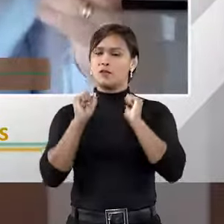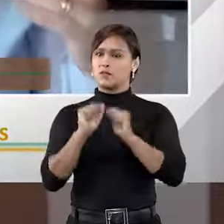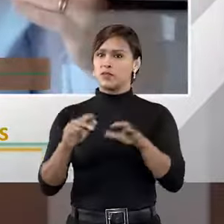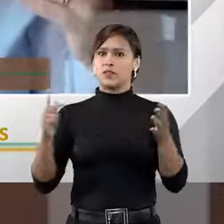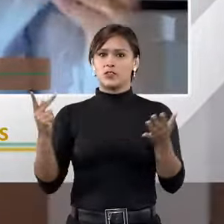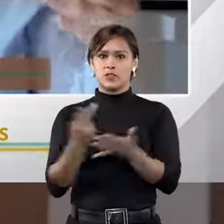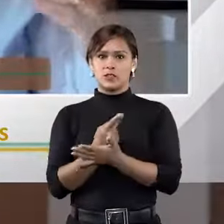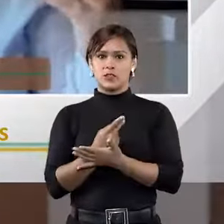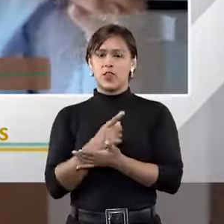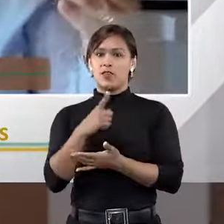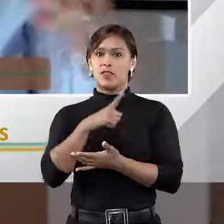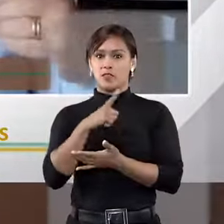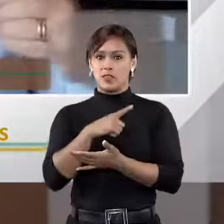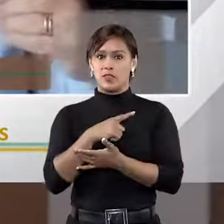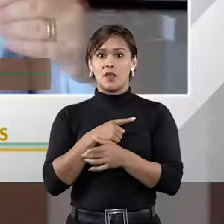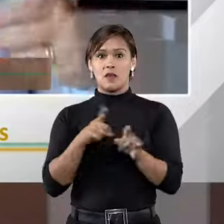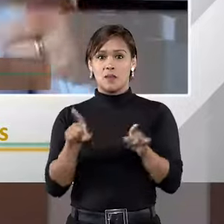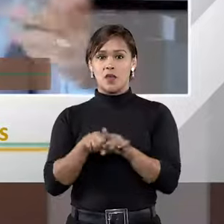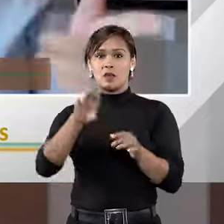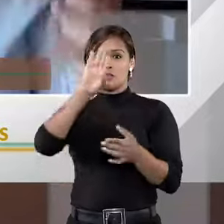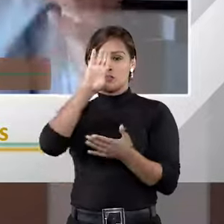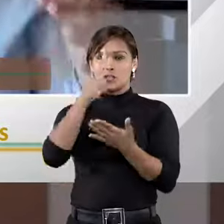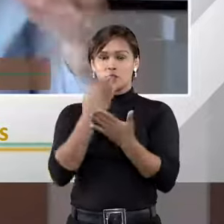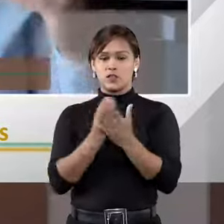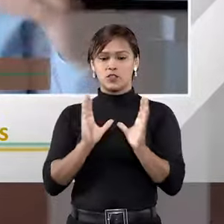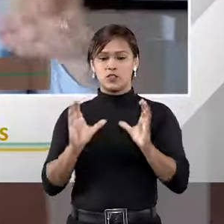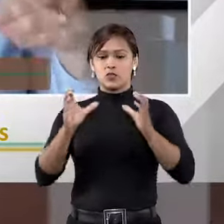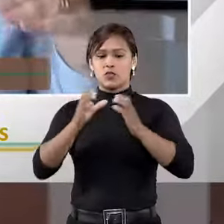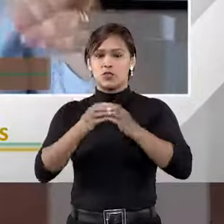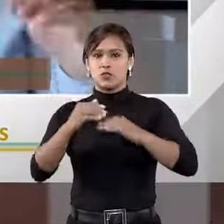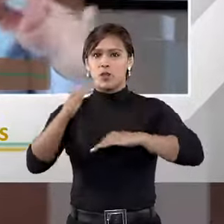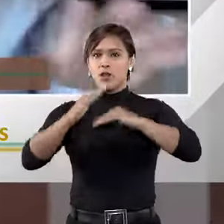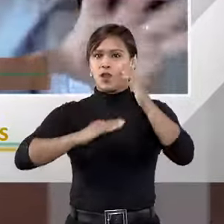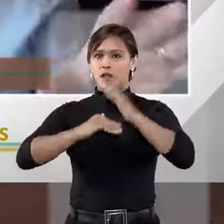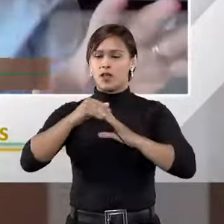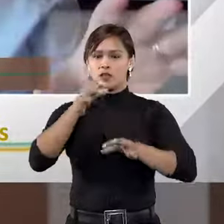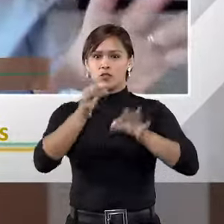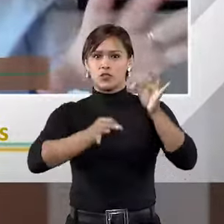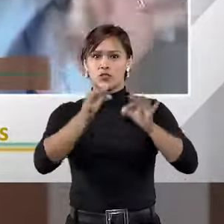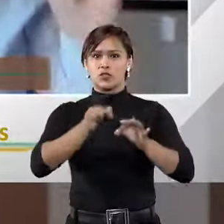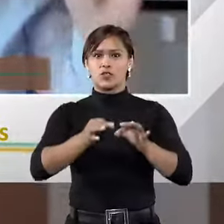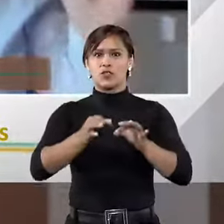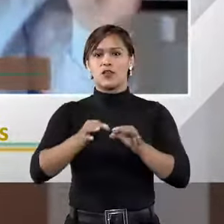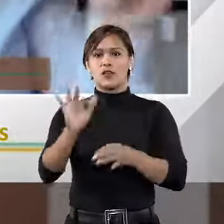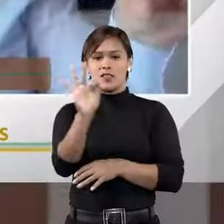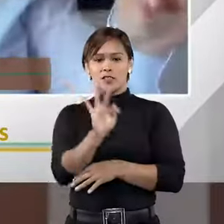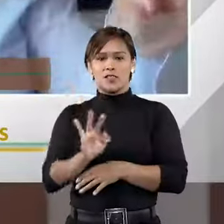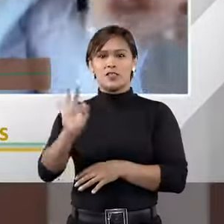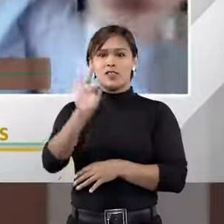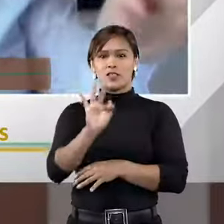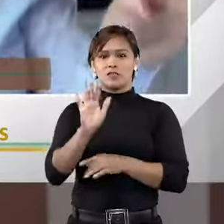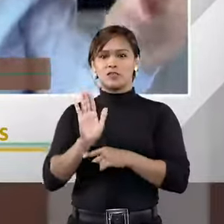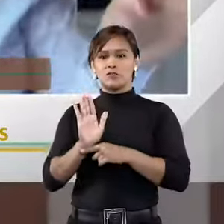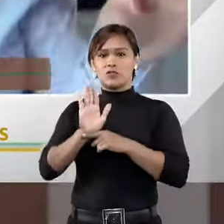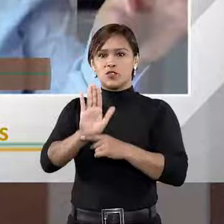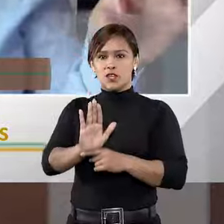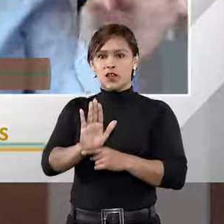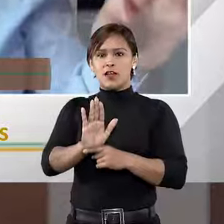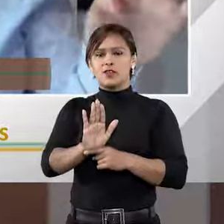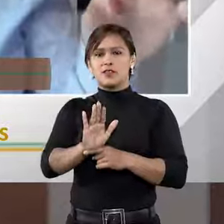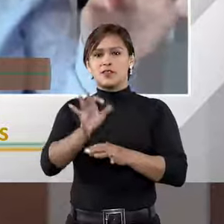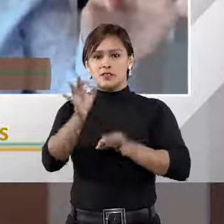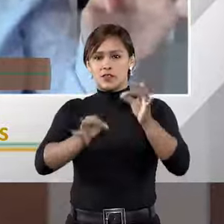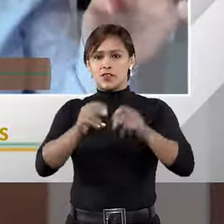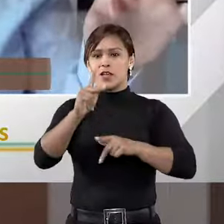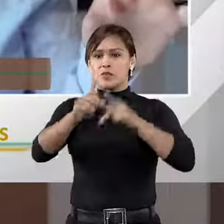Há uma tendência, inclusive, de os núcleos de prática jurídica das faculdades que prestam serviço de assistência judiciária